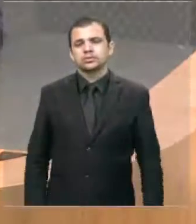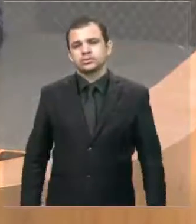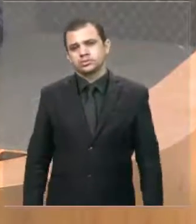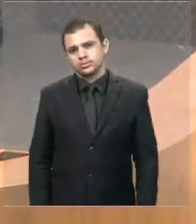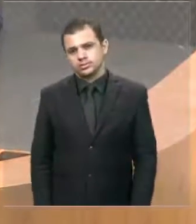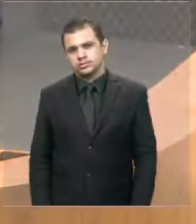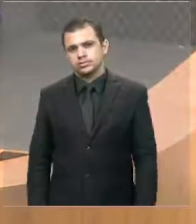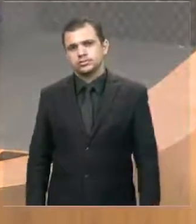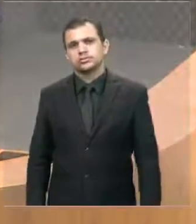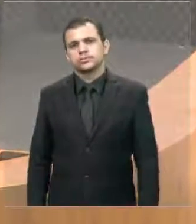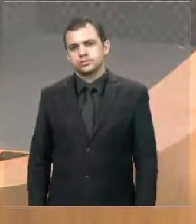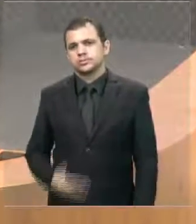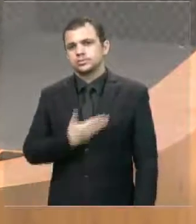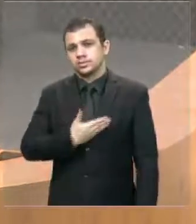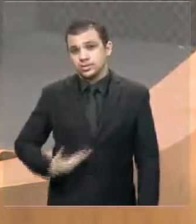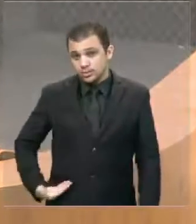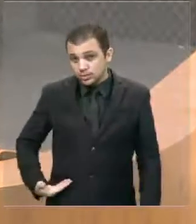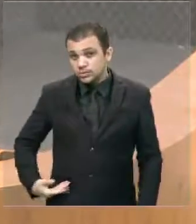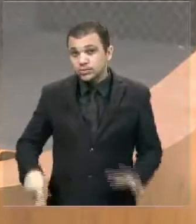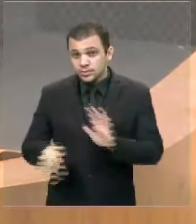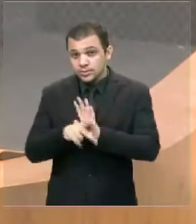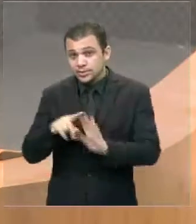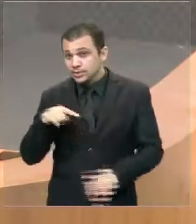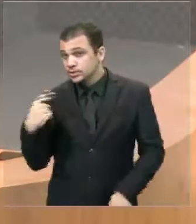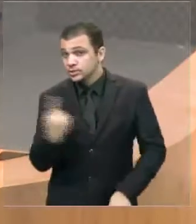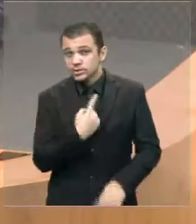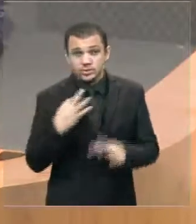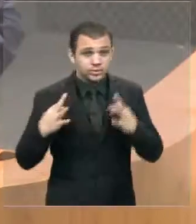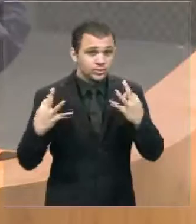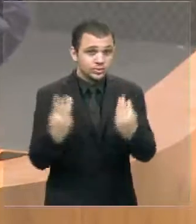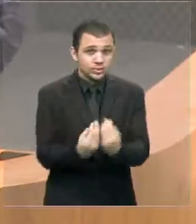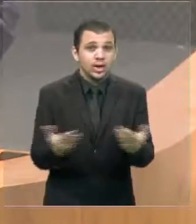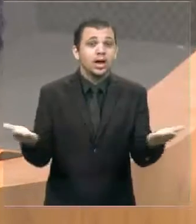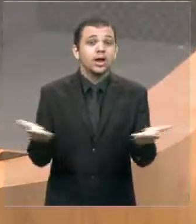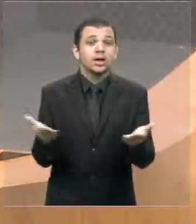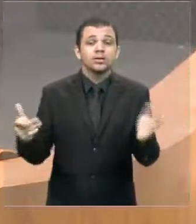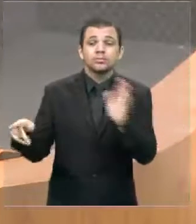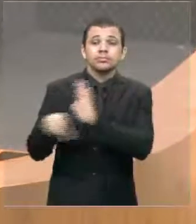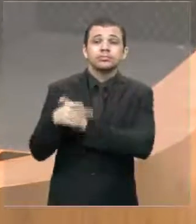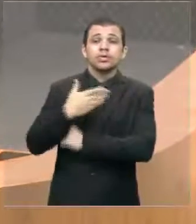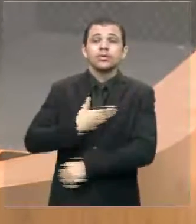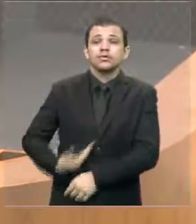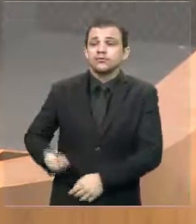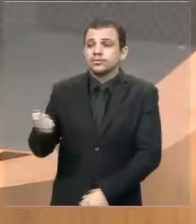O governo de todos nós virou um governo de poucos.